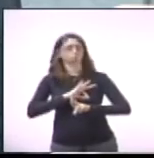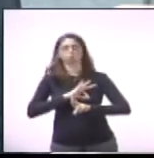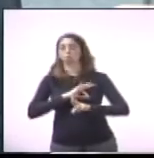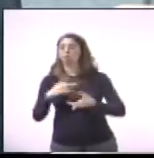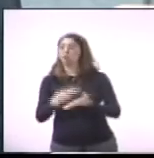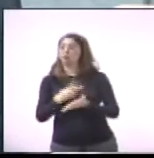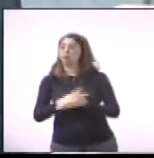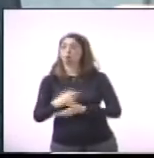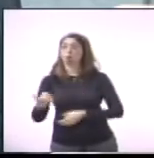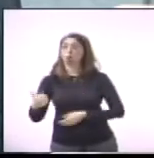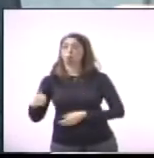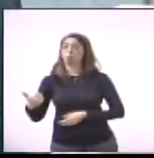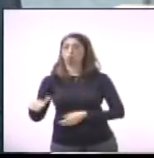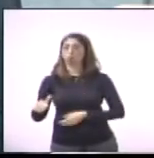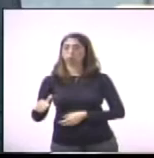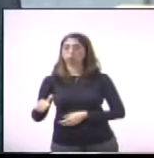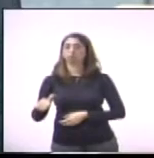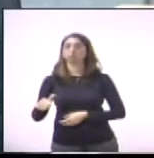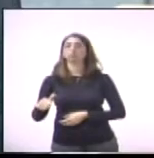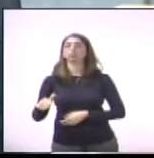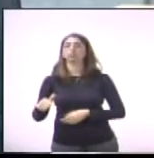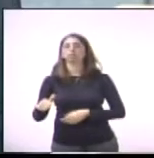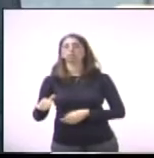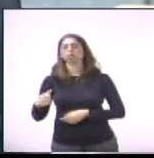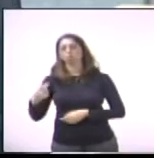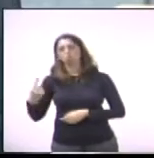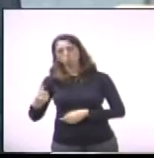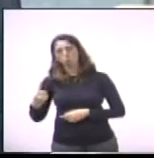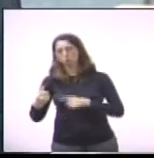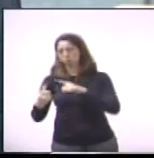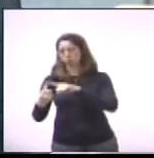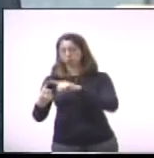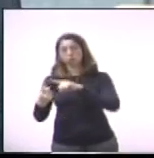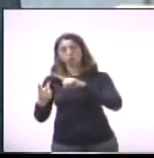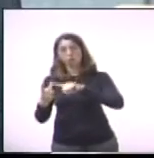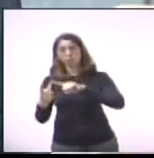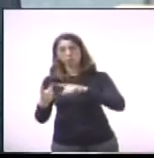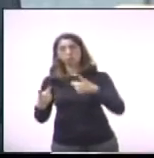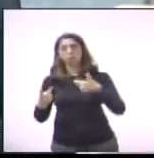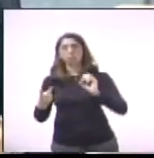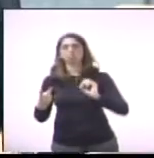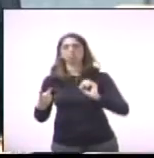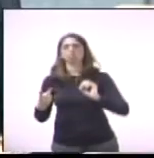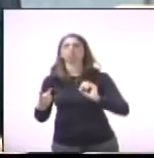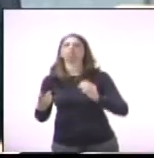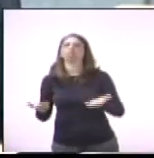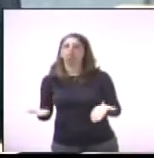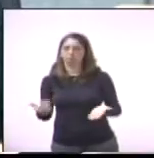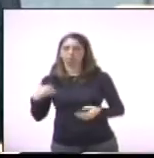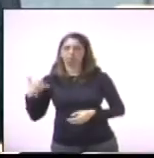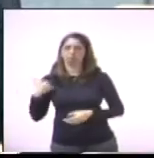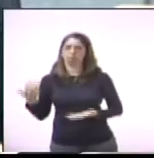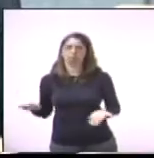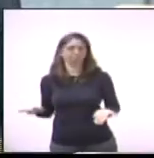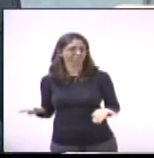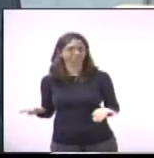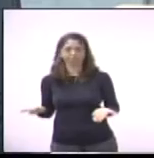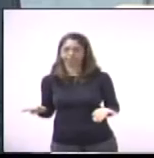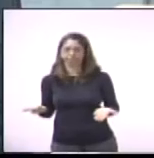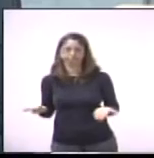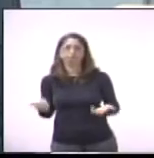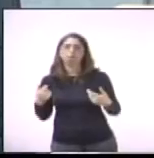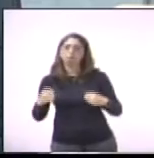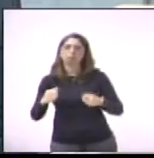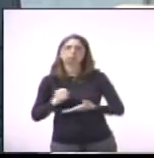e 10 anos. Então que a população também ajude, que os comerciantes ajudem, para estar combatendo o